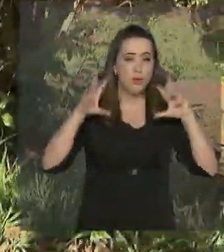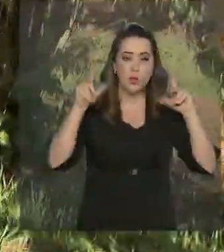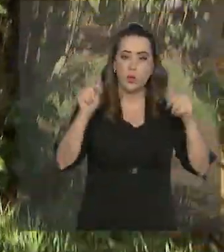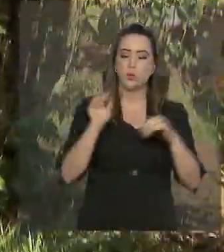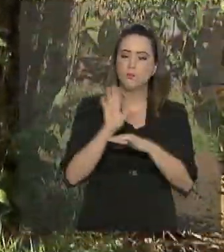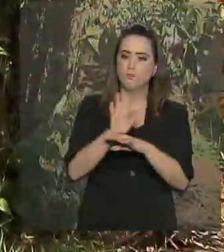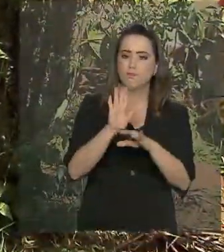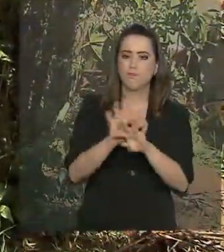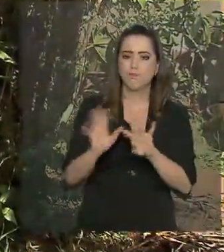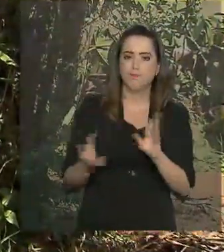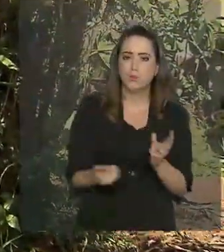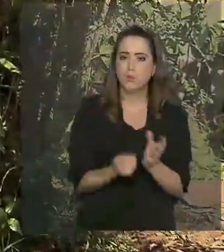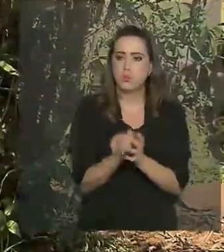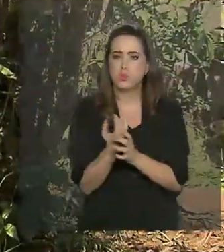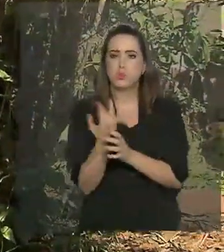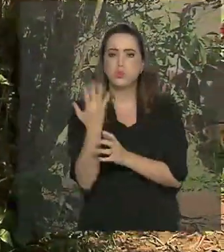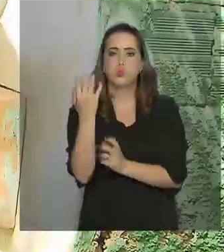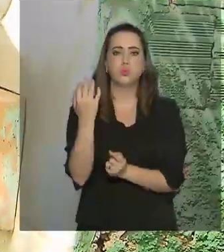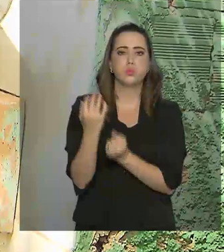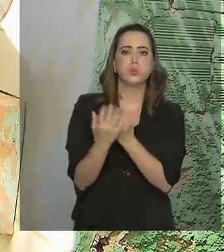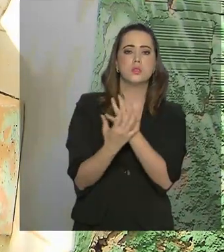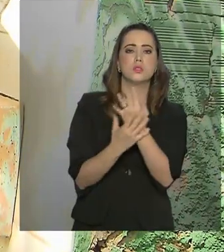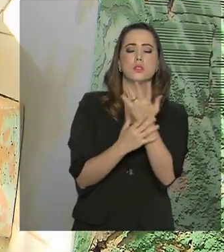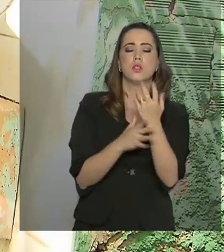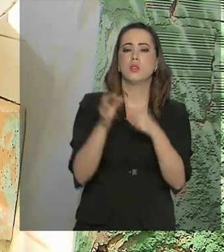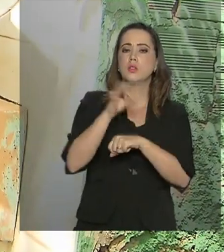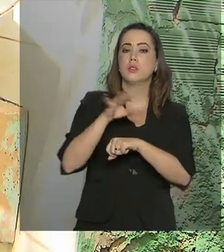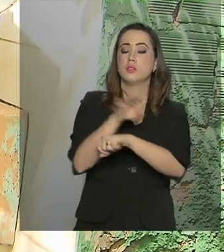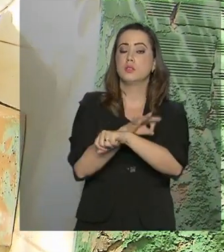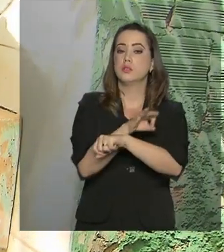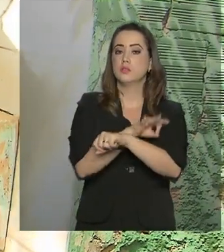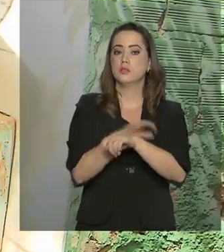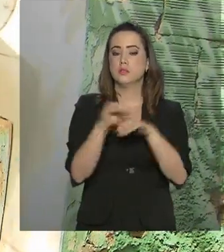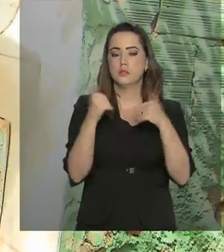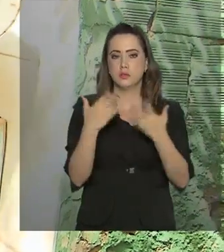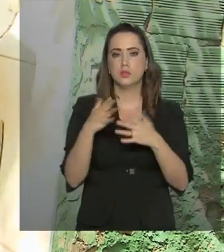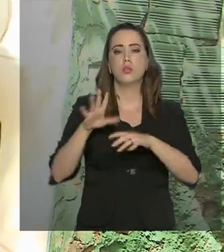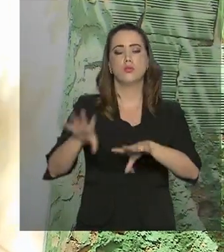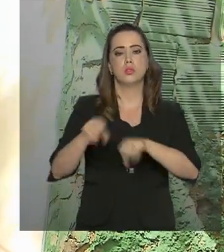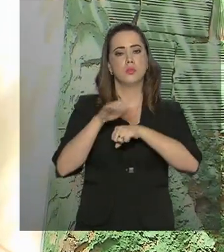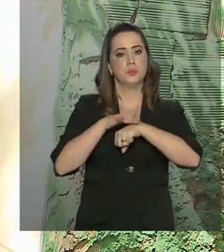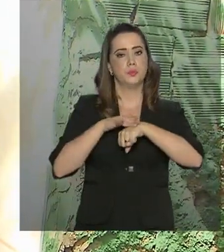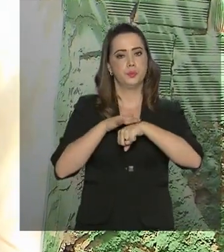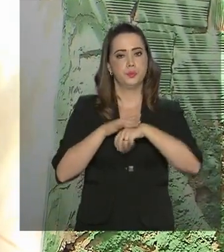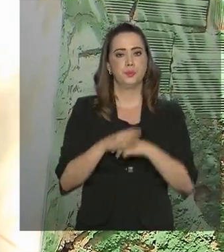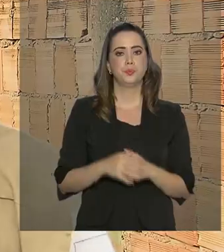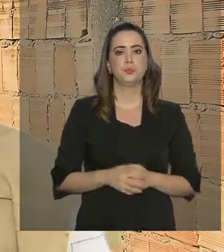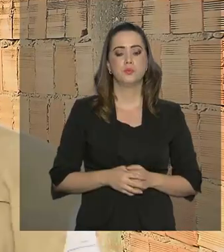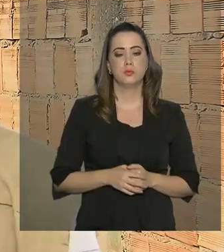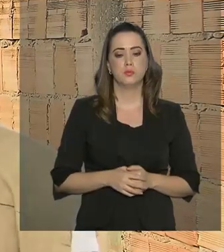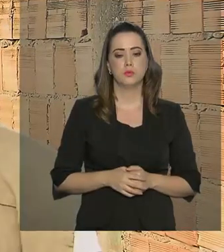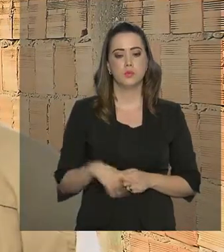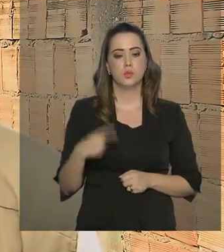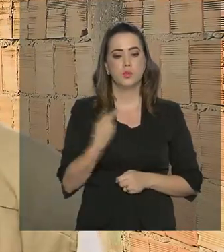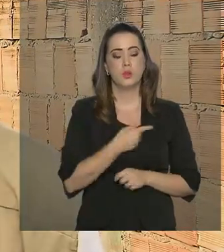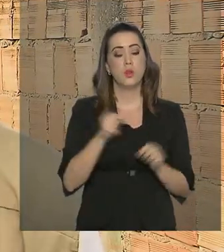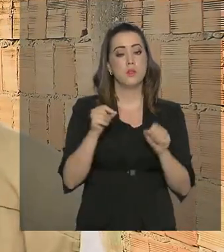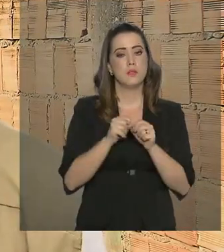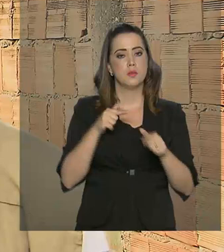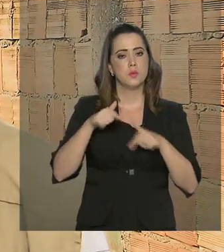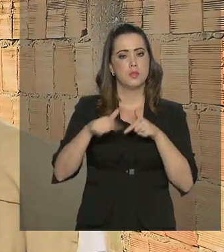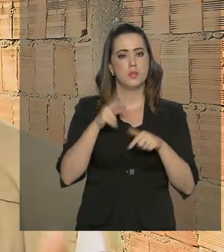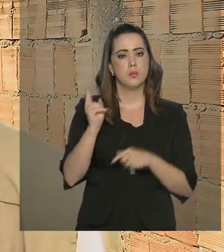contribui para o aumento do número de mosquitos. E, consequentemente, das doenças que eles transmitem. Nós fazemos o trabalho de